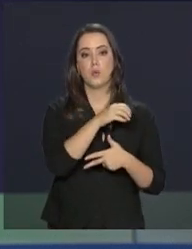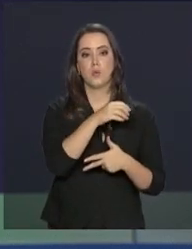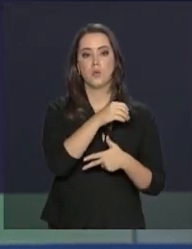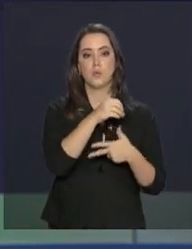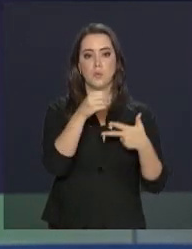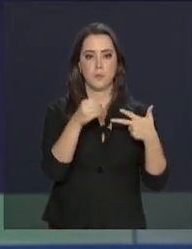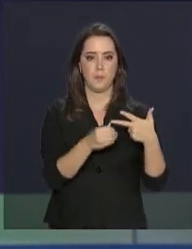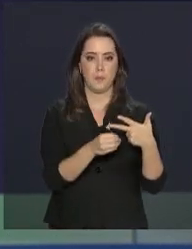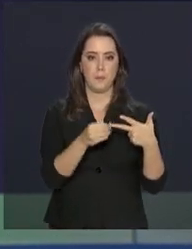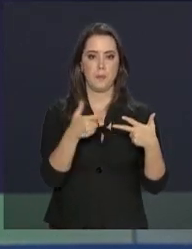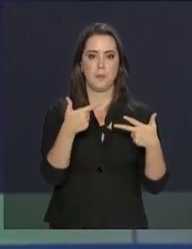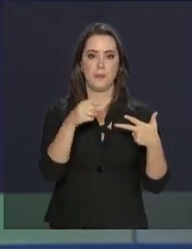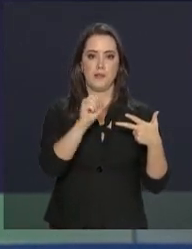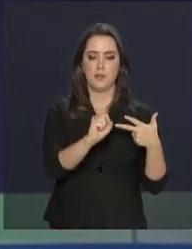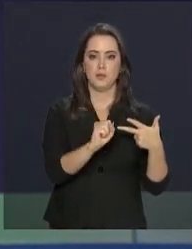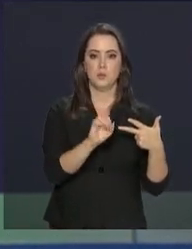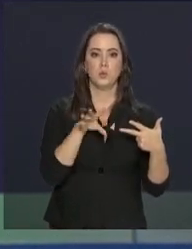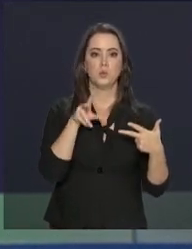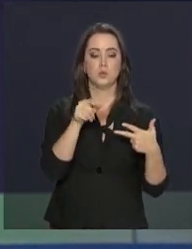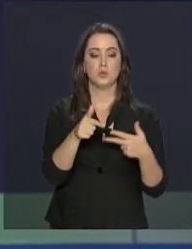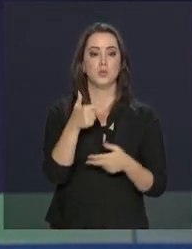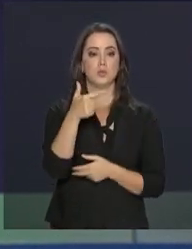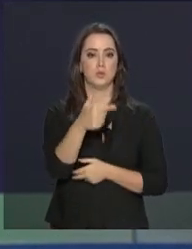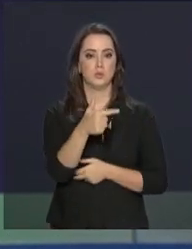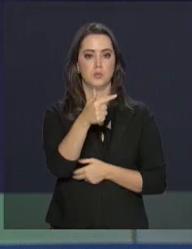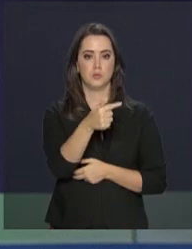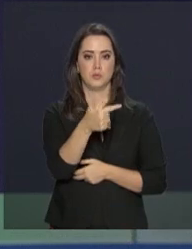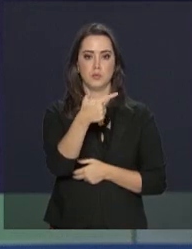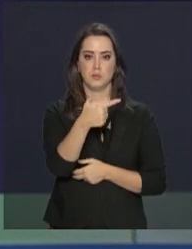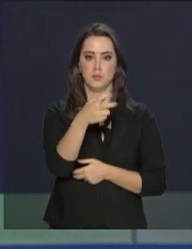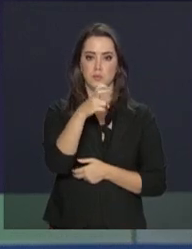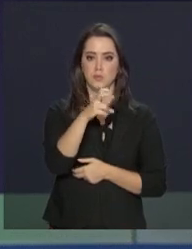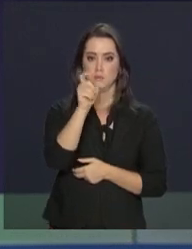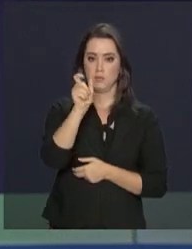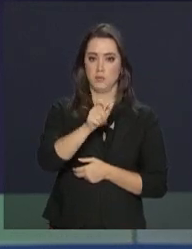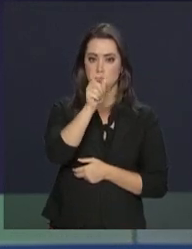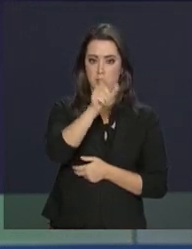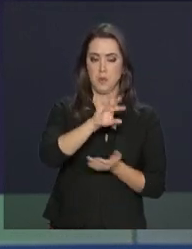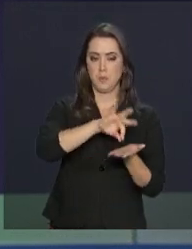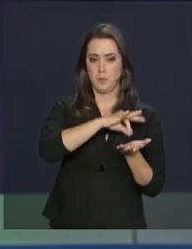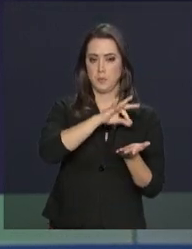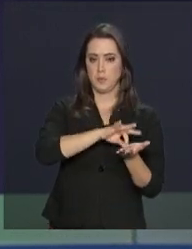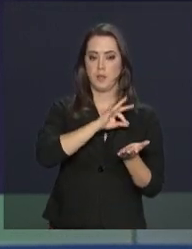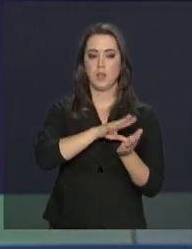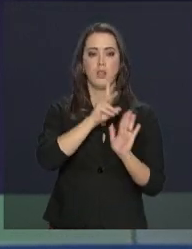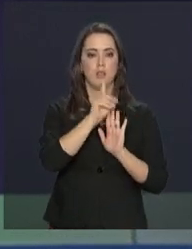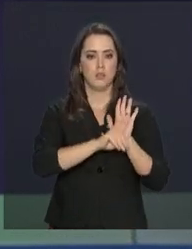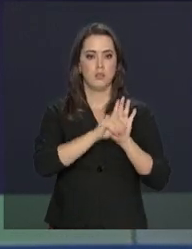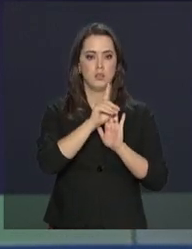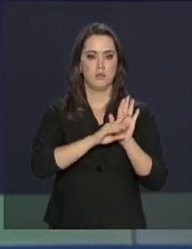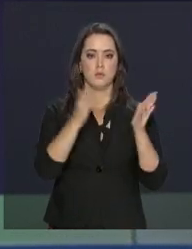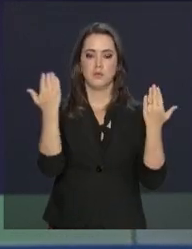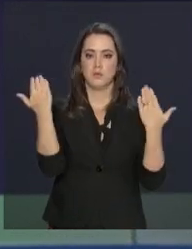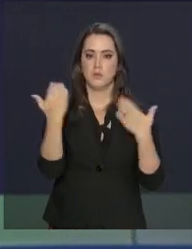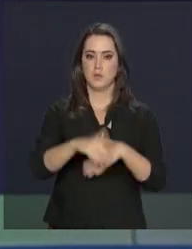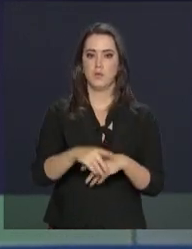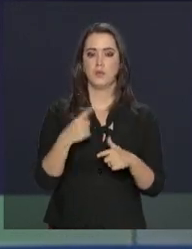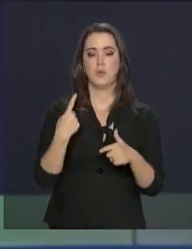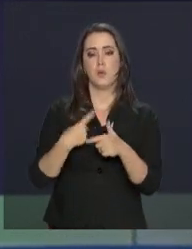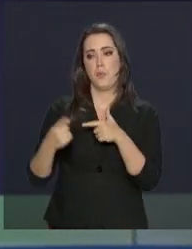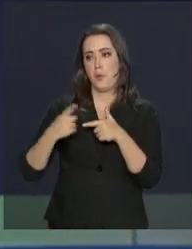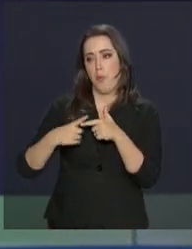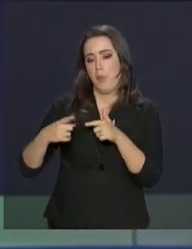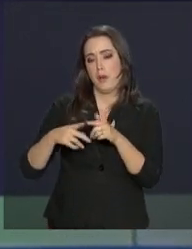Ensino Médio, o Enem 2018. No total, 2.725 inscritos terão direito a fazer a